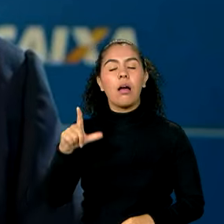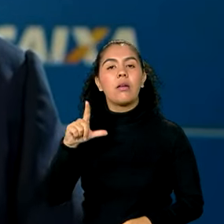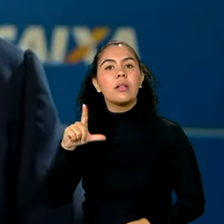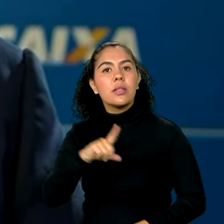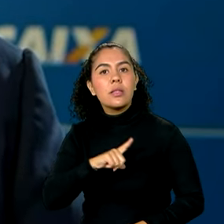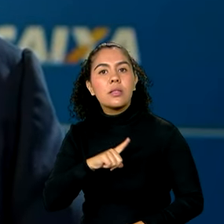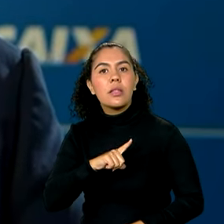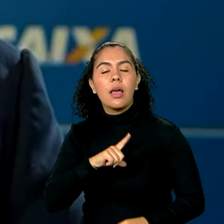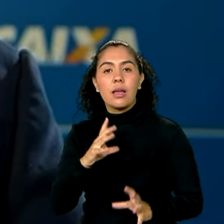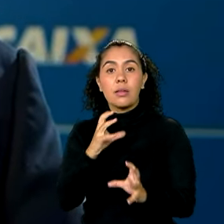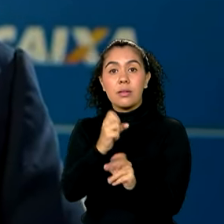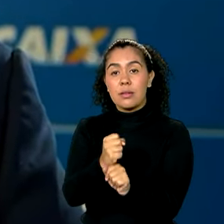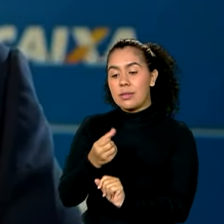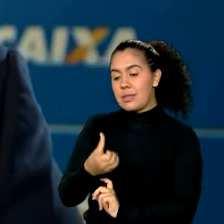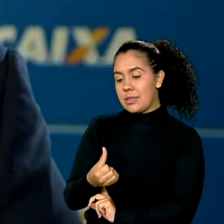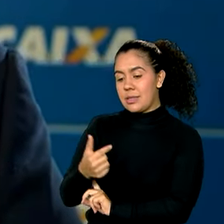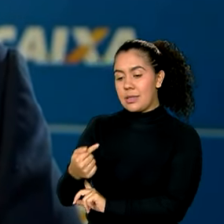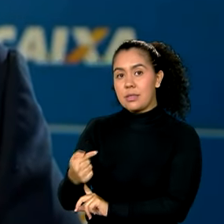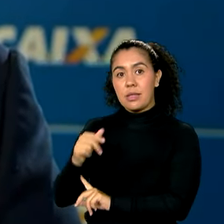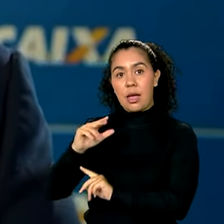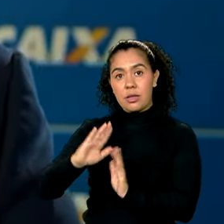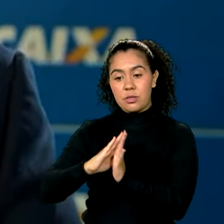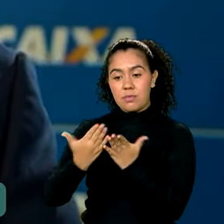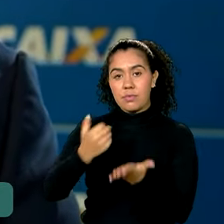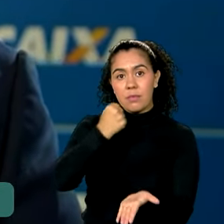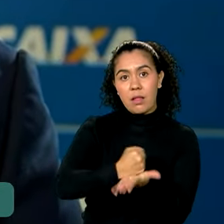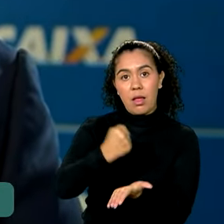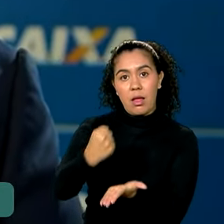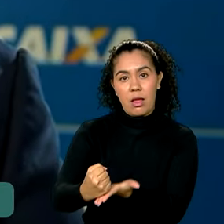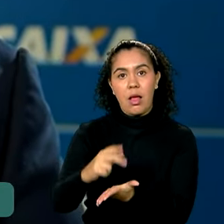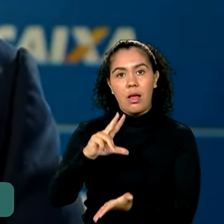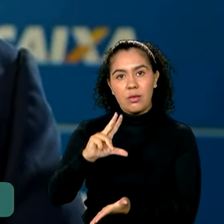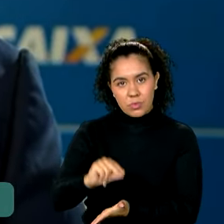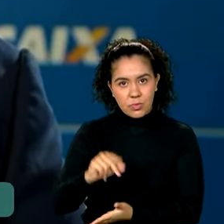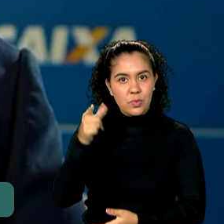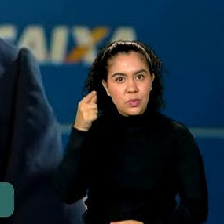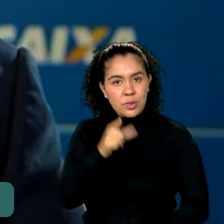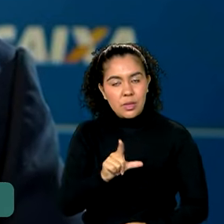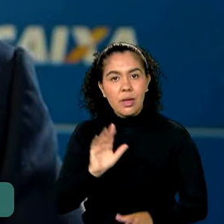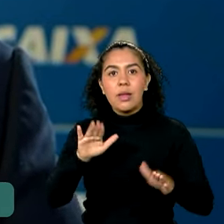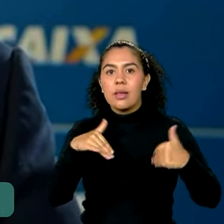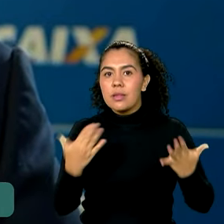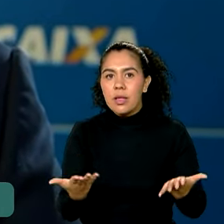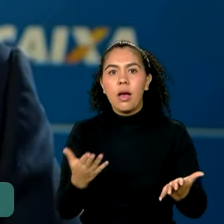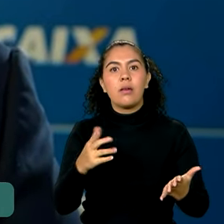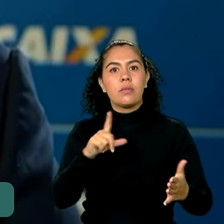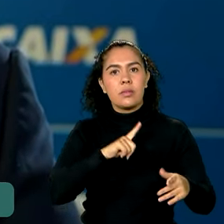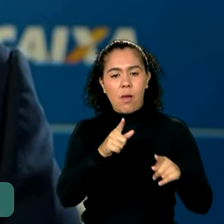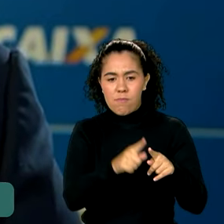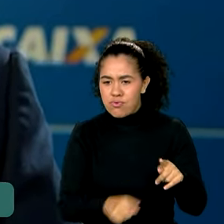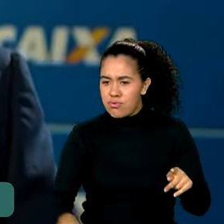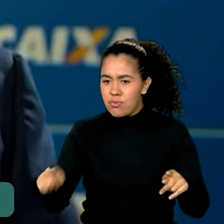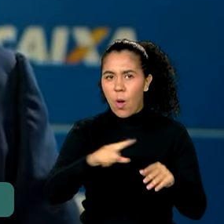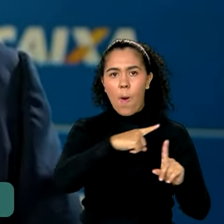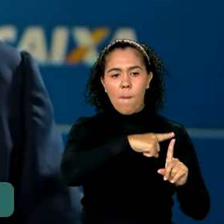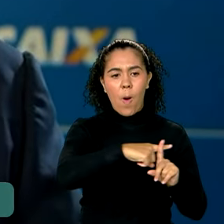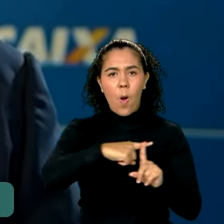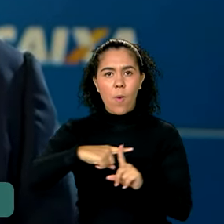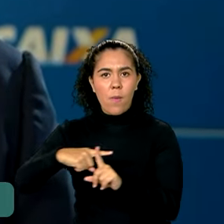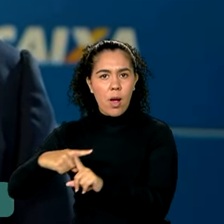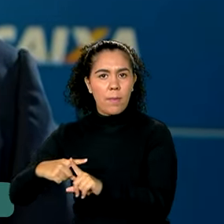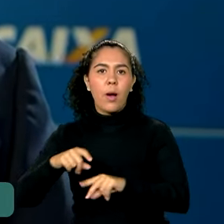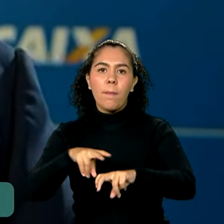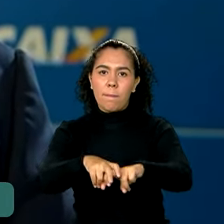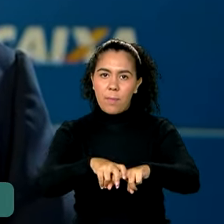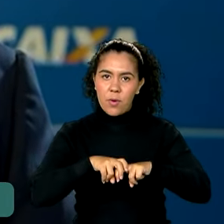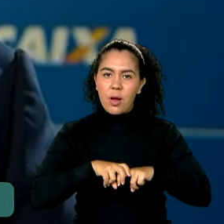67 empregos diretos então existe toda uma cadeia de uma espiral muito positiva em torno do